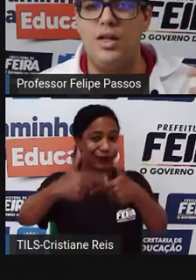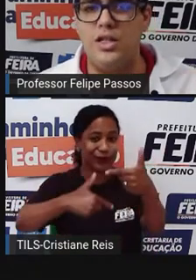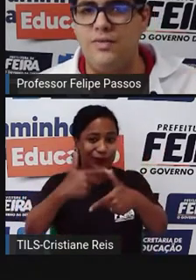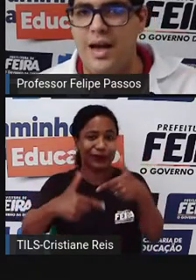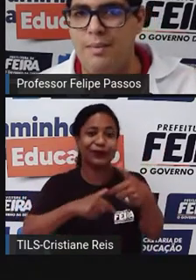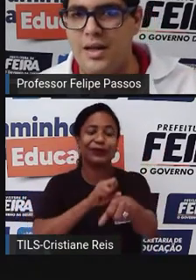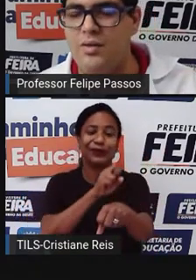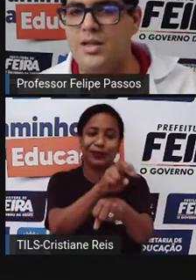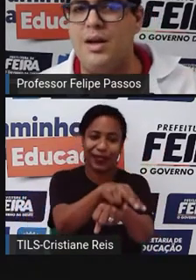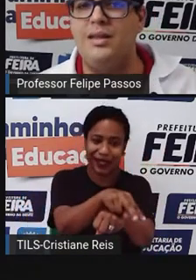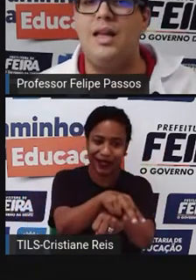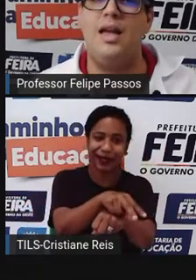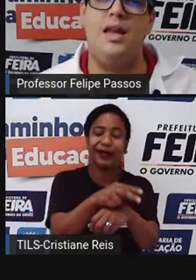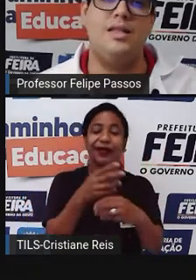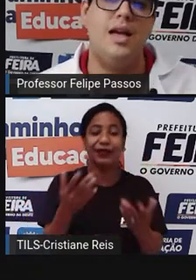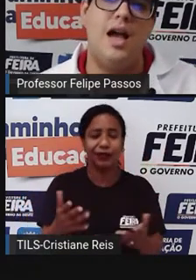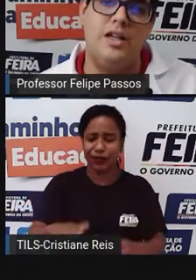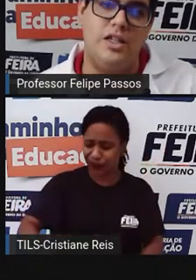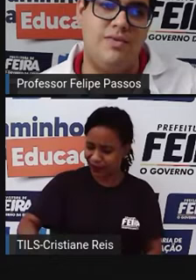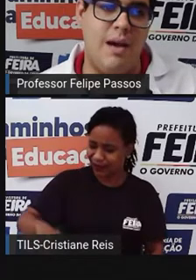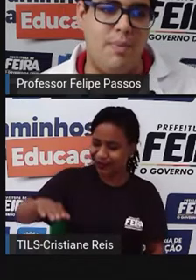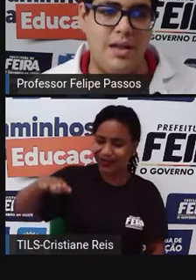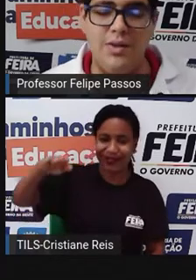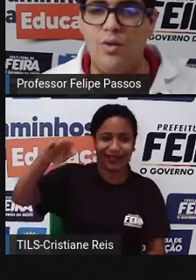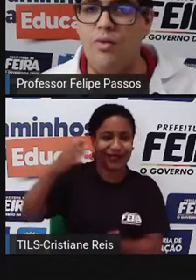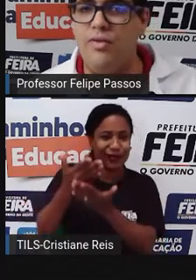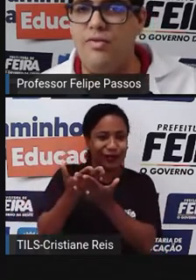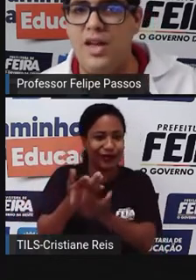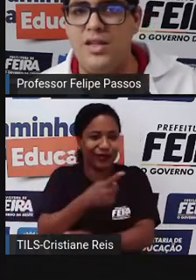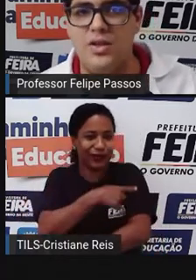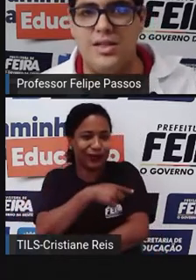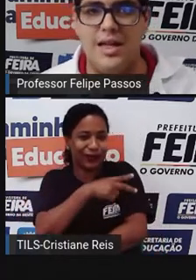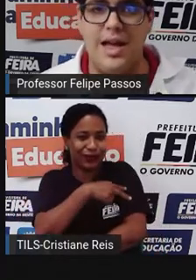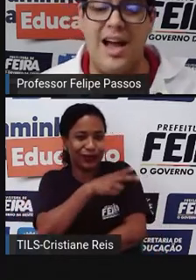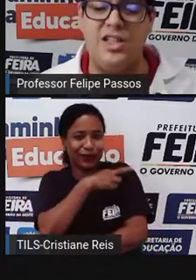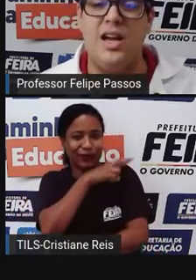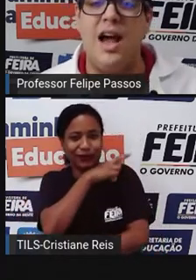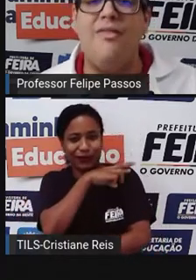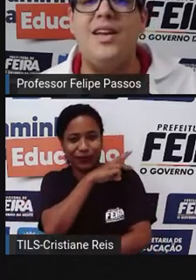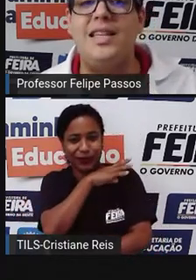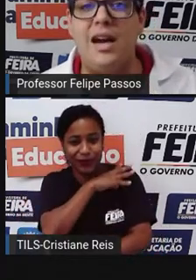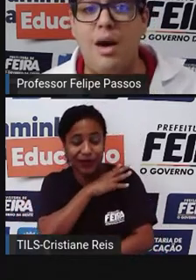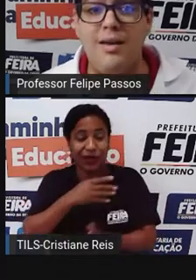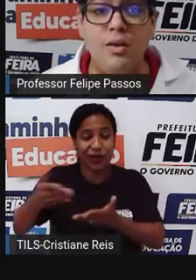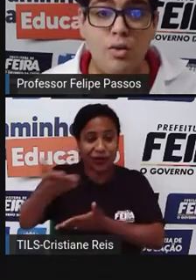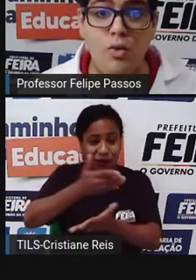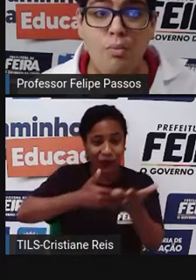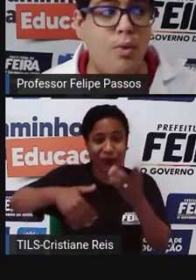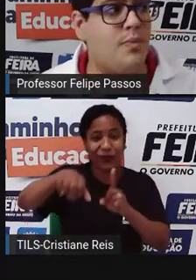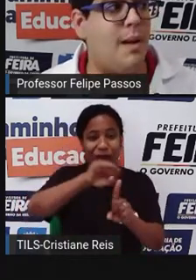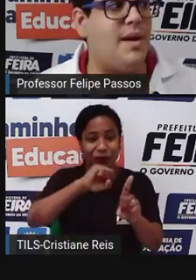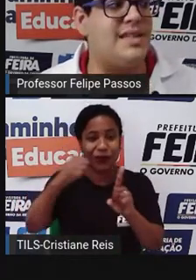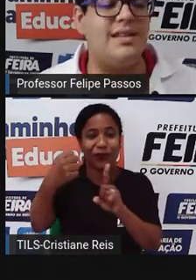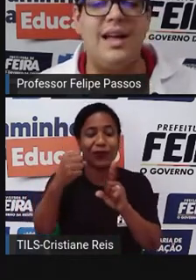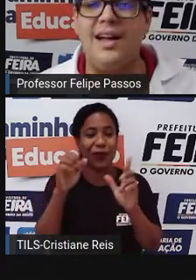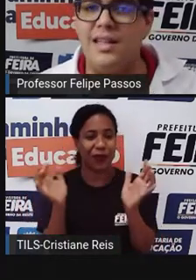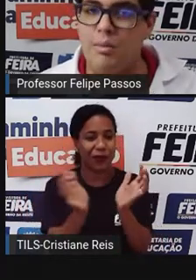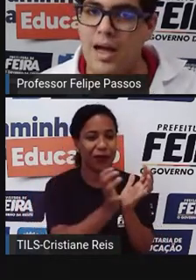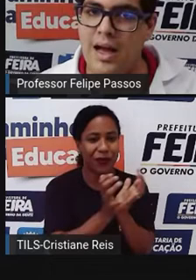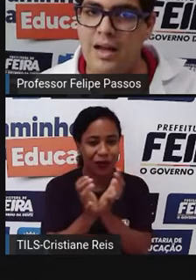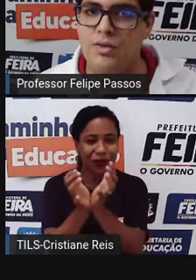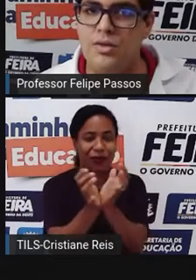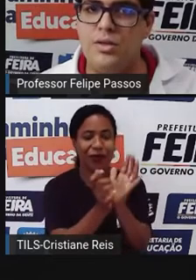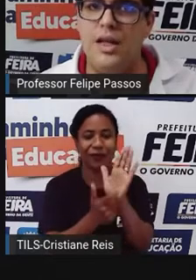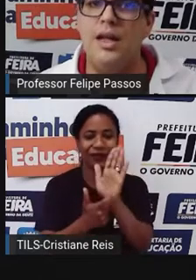escola, a gente vai aprendendo as matérias, a gente vai aprendendo a conviver em sociedade, a fazer trabalho em grupo, apresentar